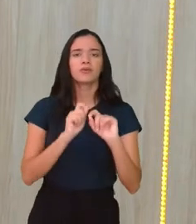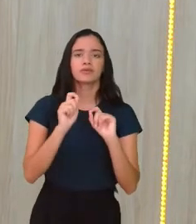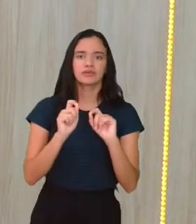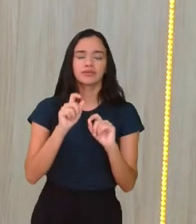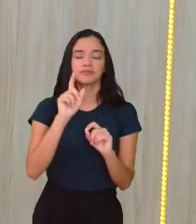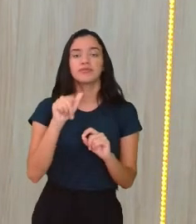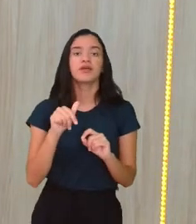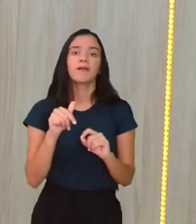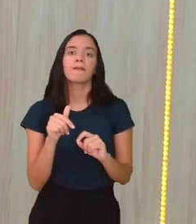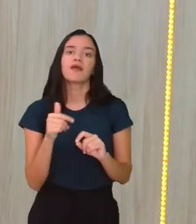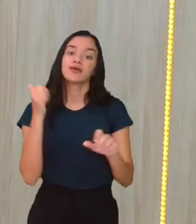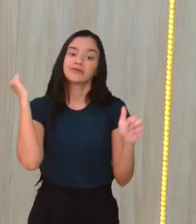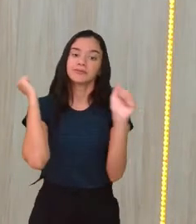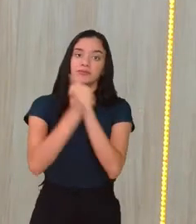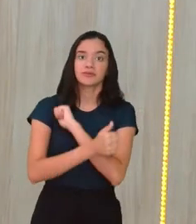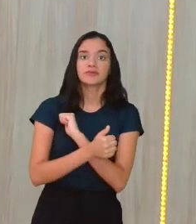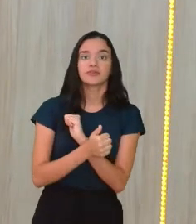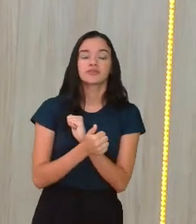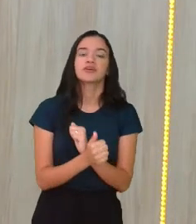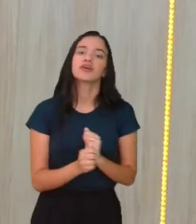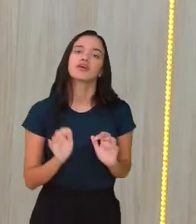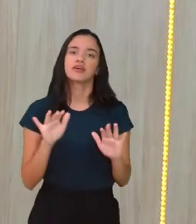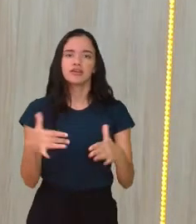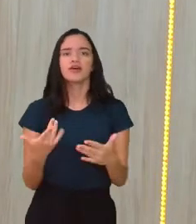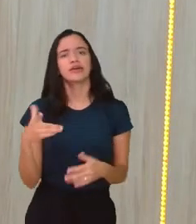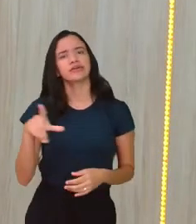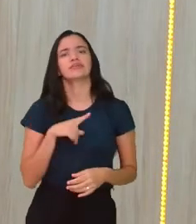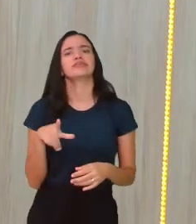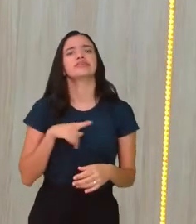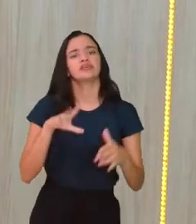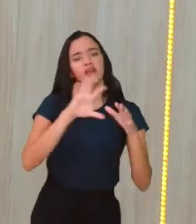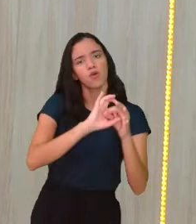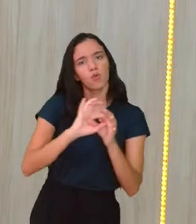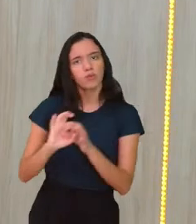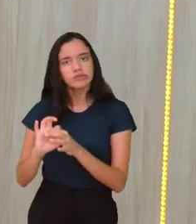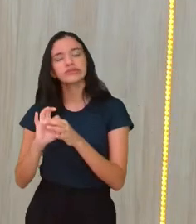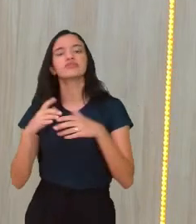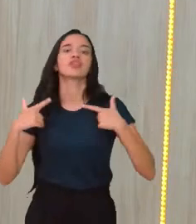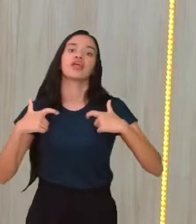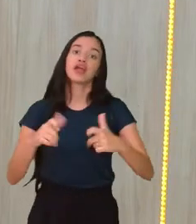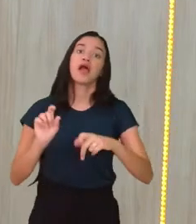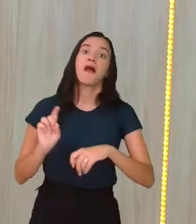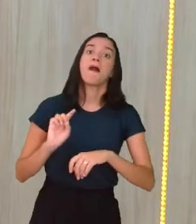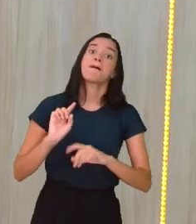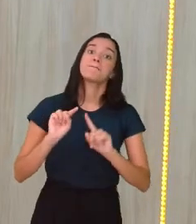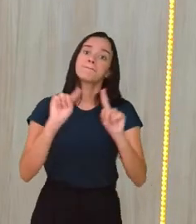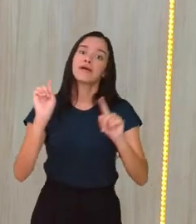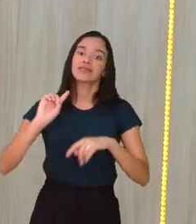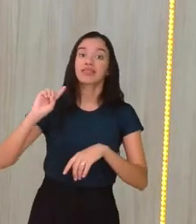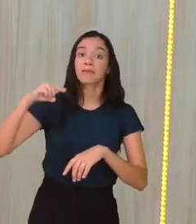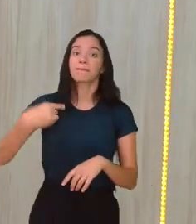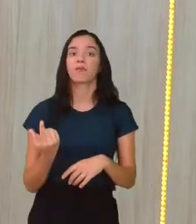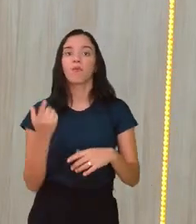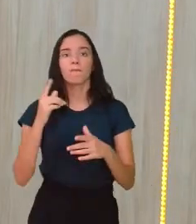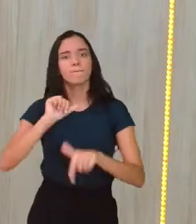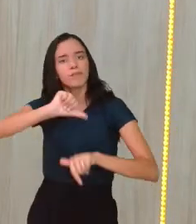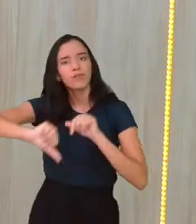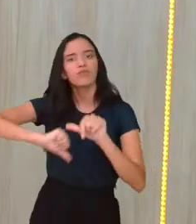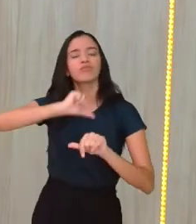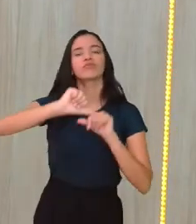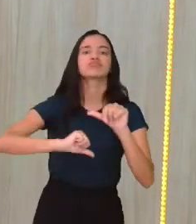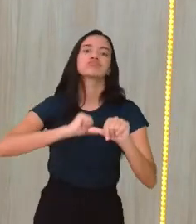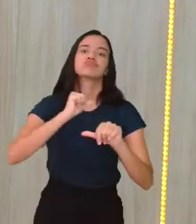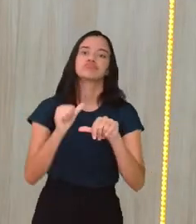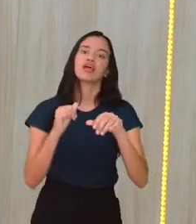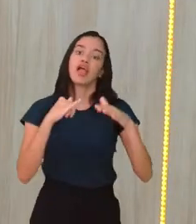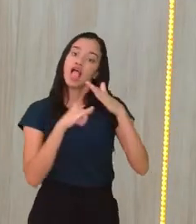aí para a questão esportiva. Então, tinha um contexto de guerra, mas depois ele vai aí mudando e com essas